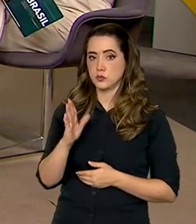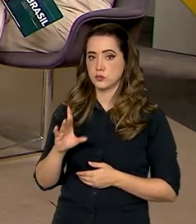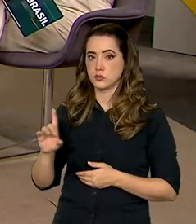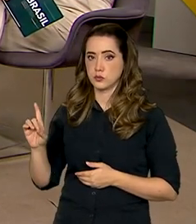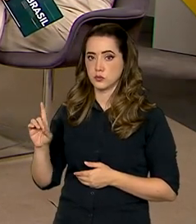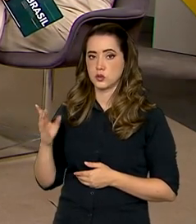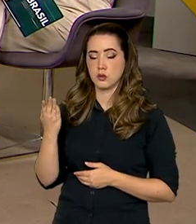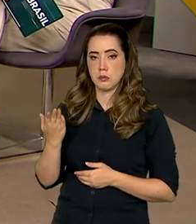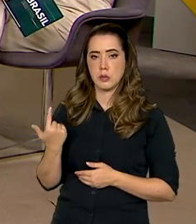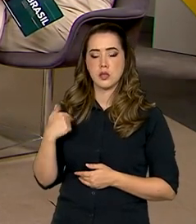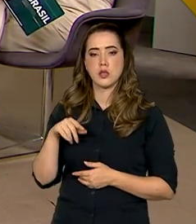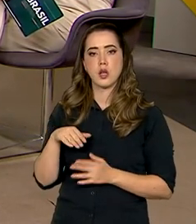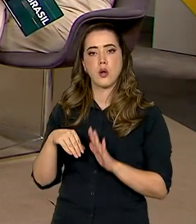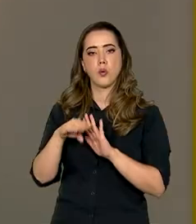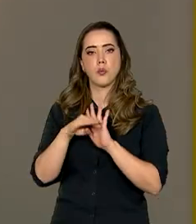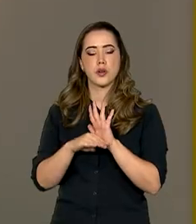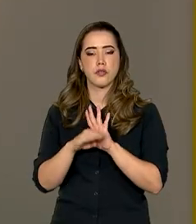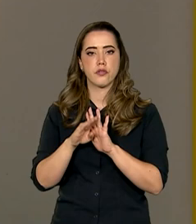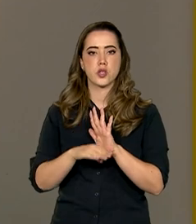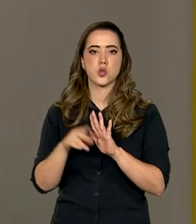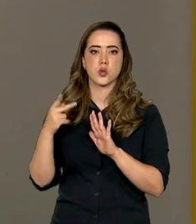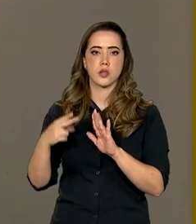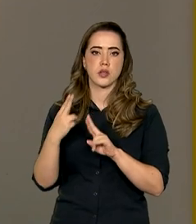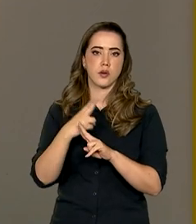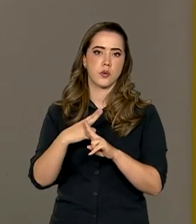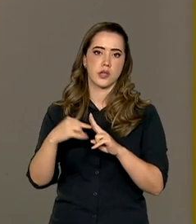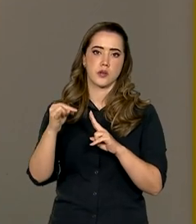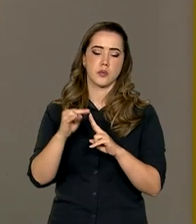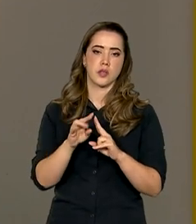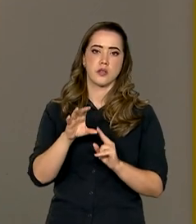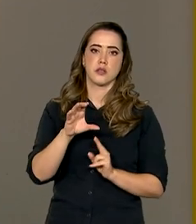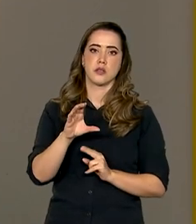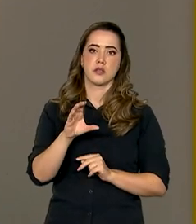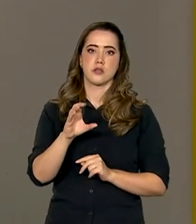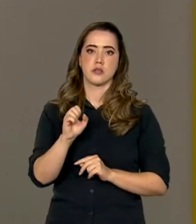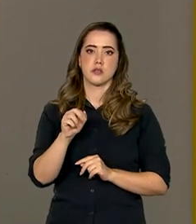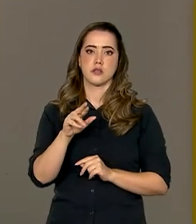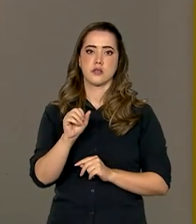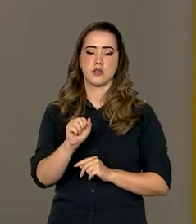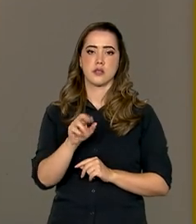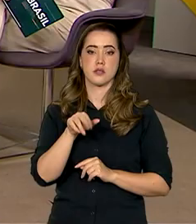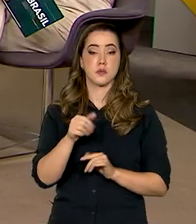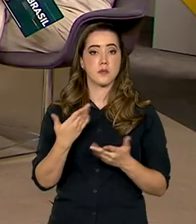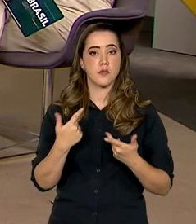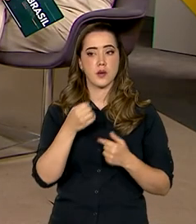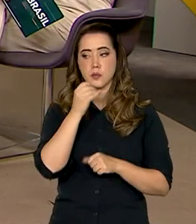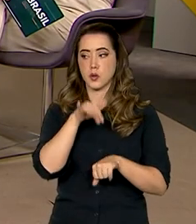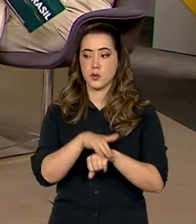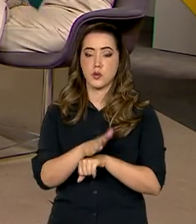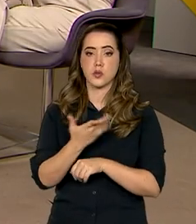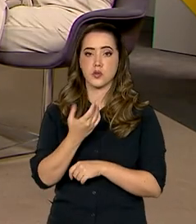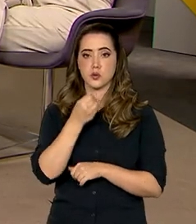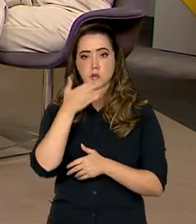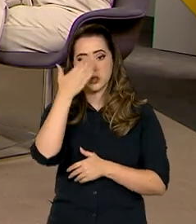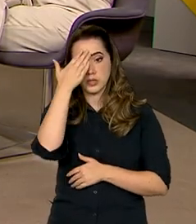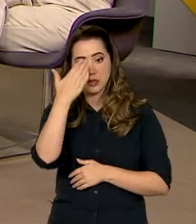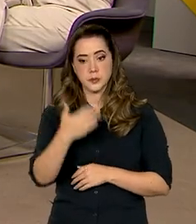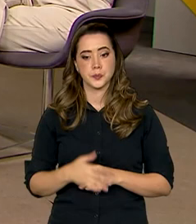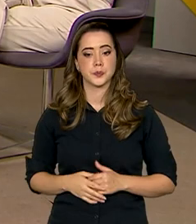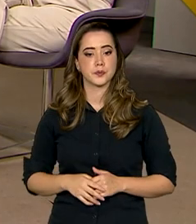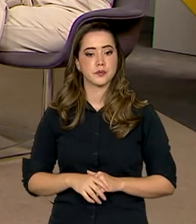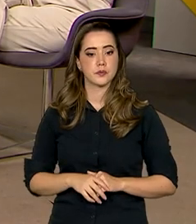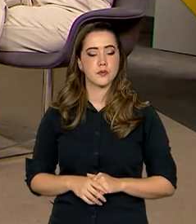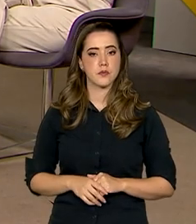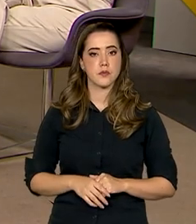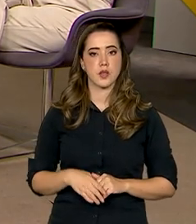professor de mercado financeiro da Universidade de Brasília, César Bergo. Boa noite, professor. Muito obrigado pela sua presença. Boa noite. É um prazer estar